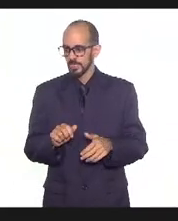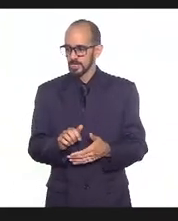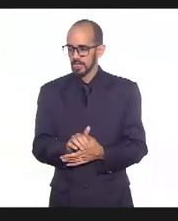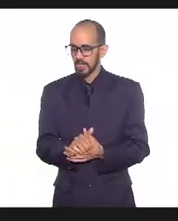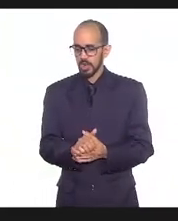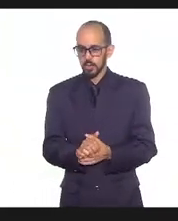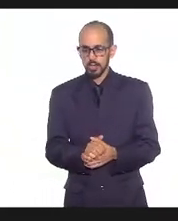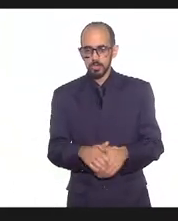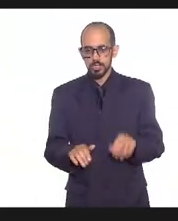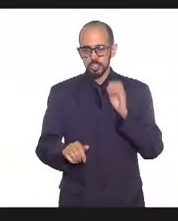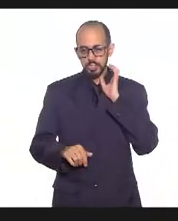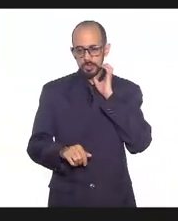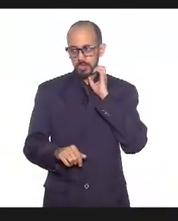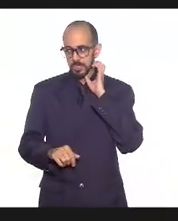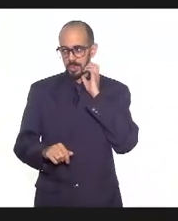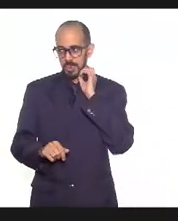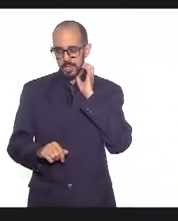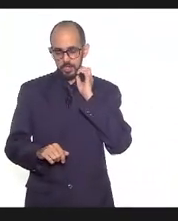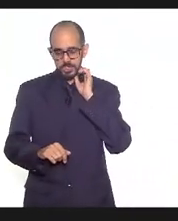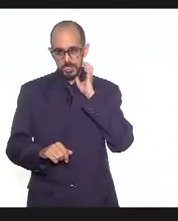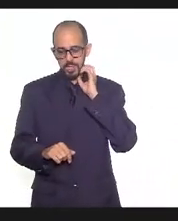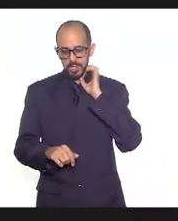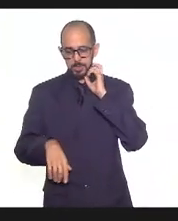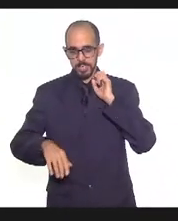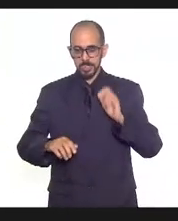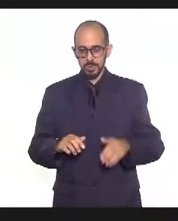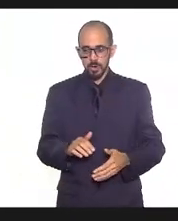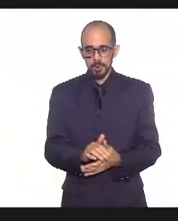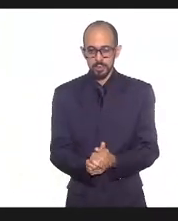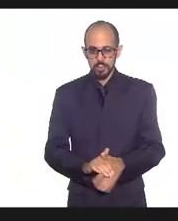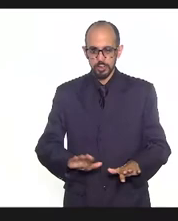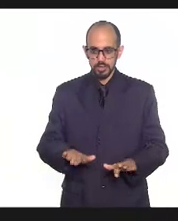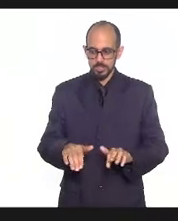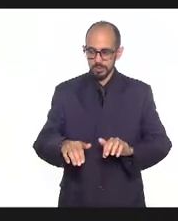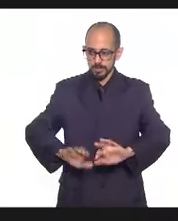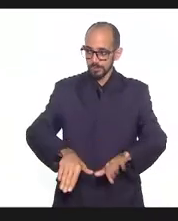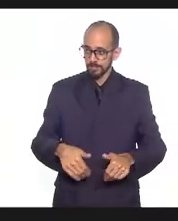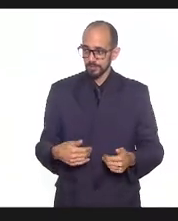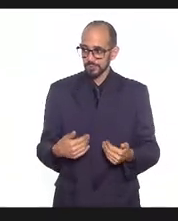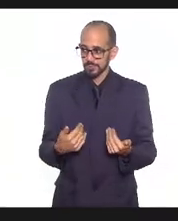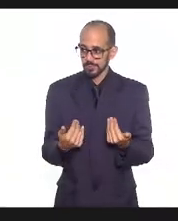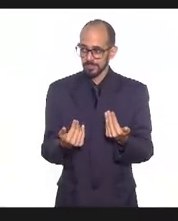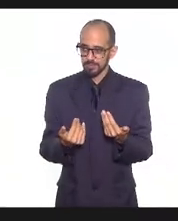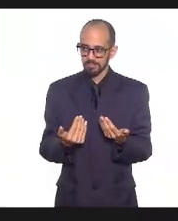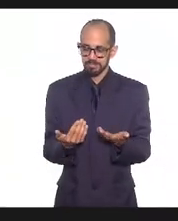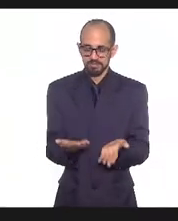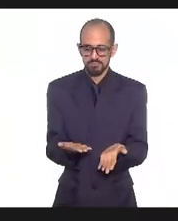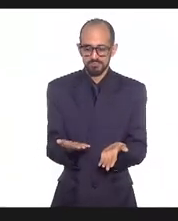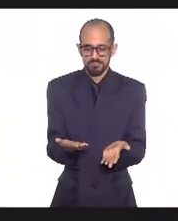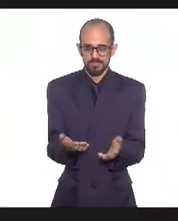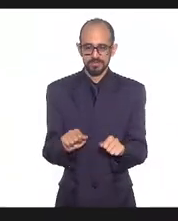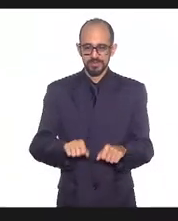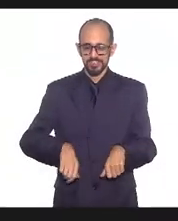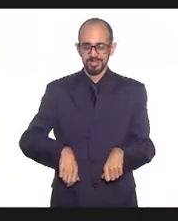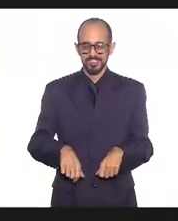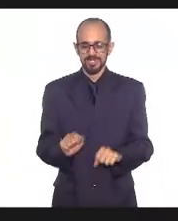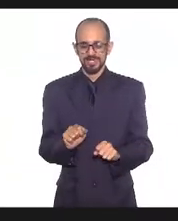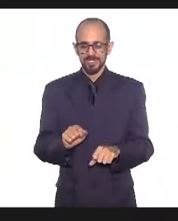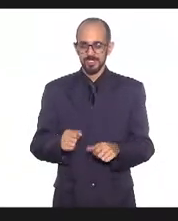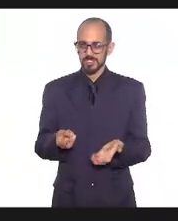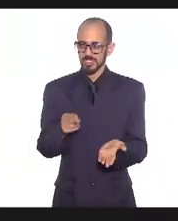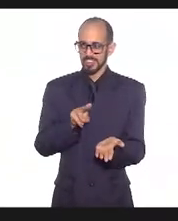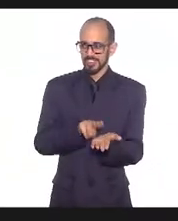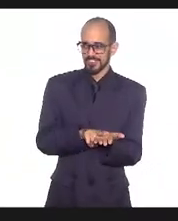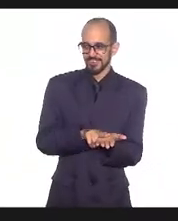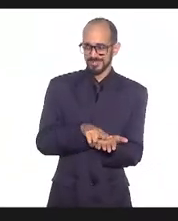quanto leves a gente começou a olhar o sistema de mortalidade que tem um preenchimento maior esse sistema de mortalidade o que a gente percebeu